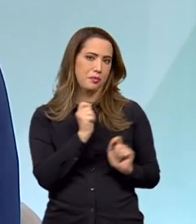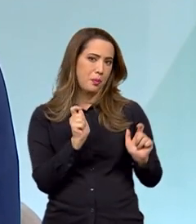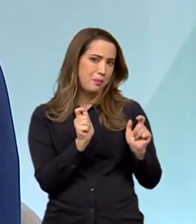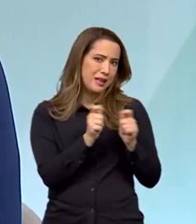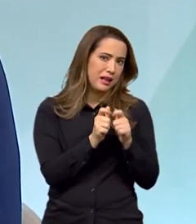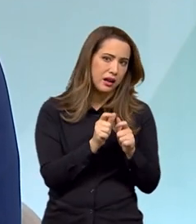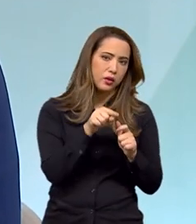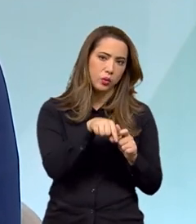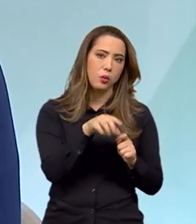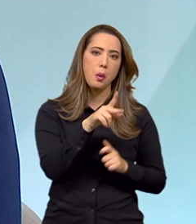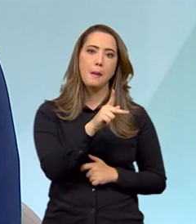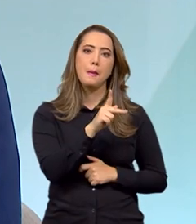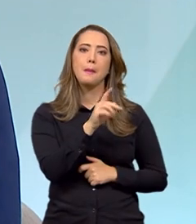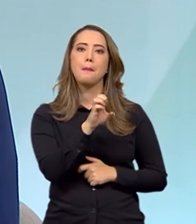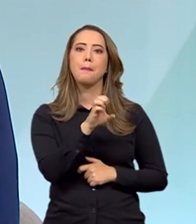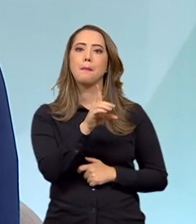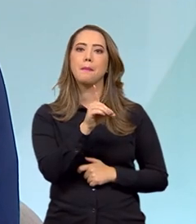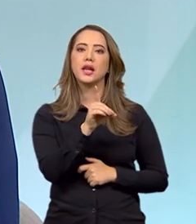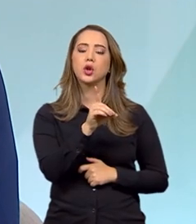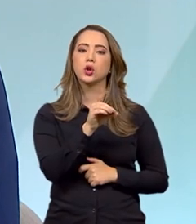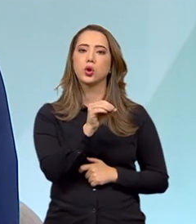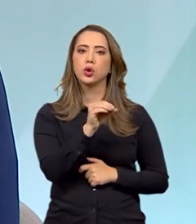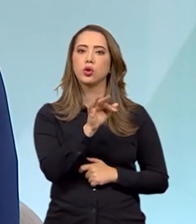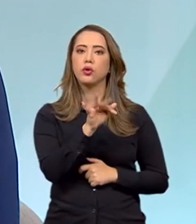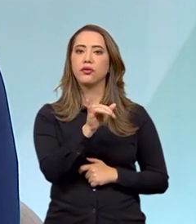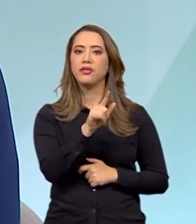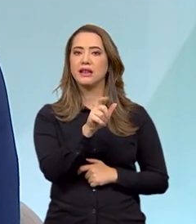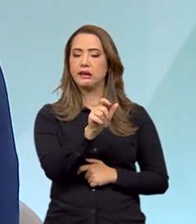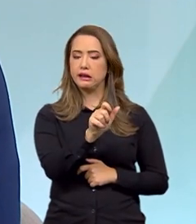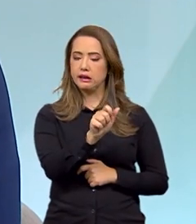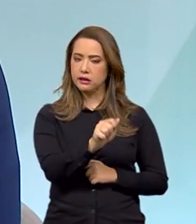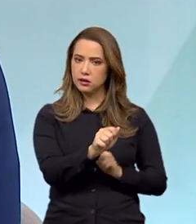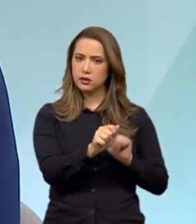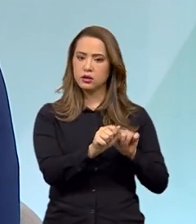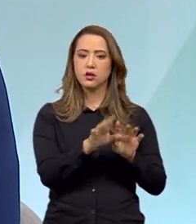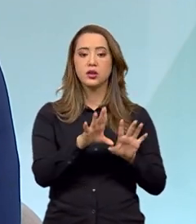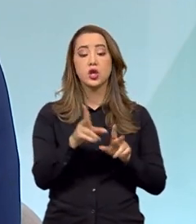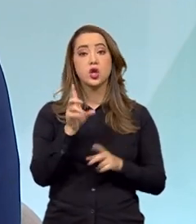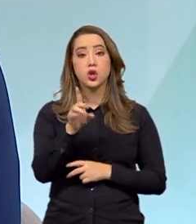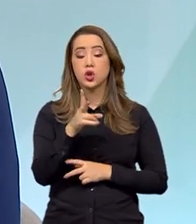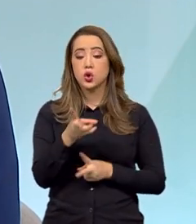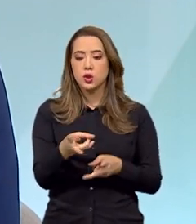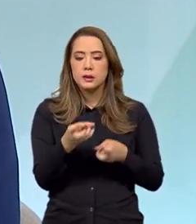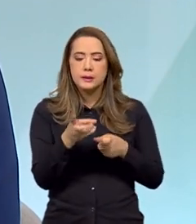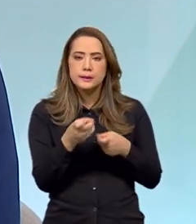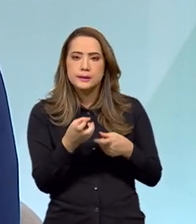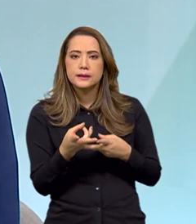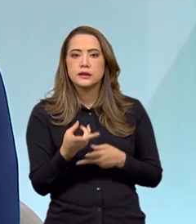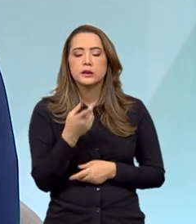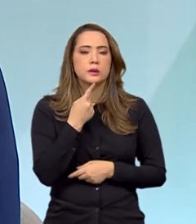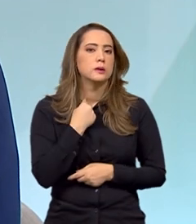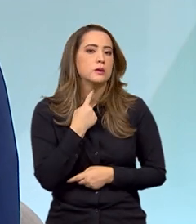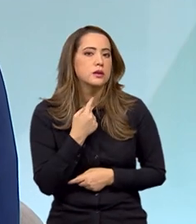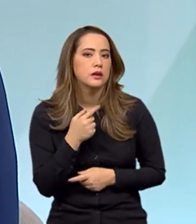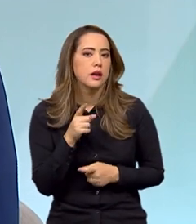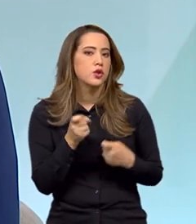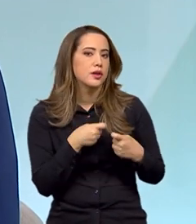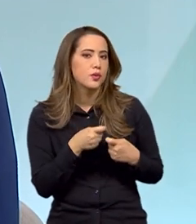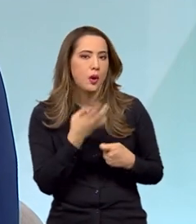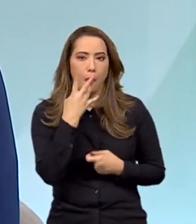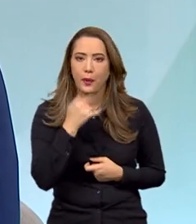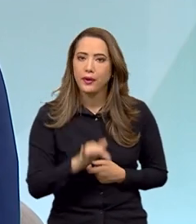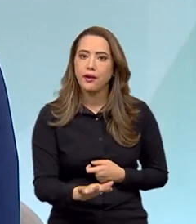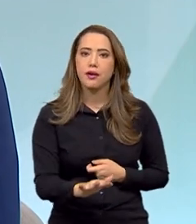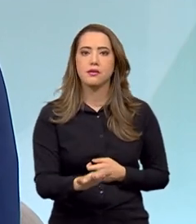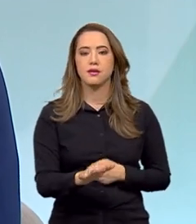que são feitas por pedófilos estruturados, que só sentem atração sexual por crianças. A maior parte